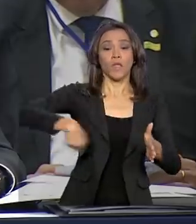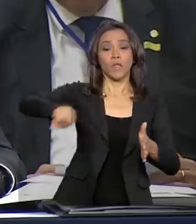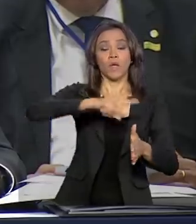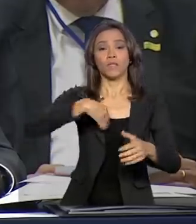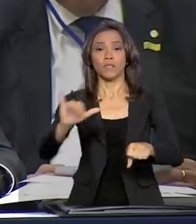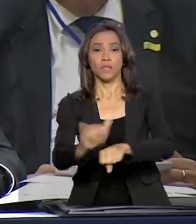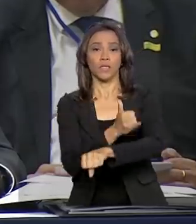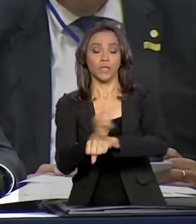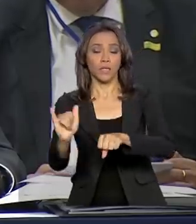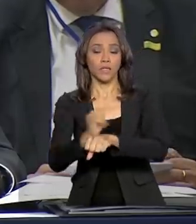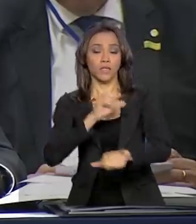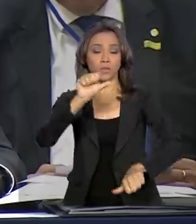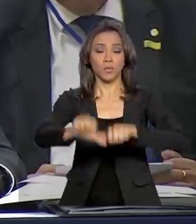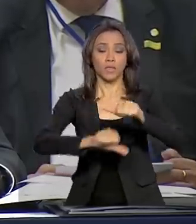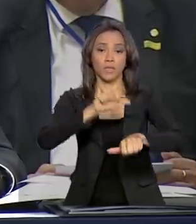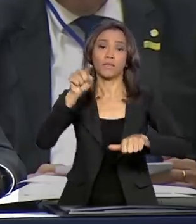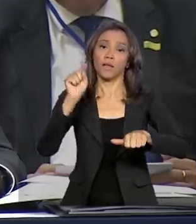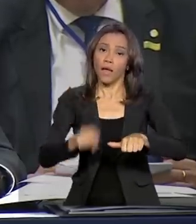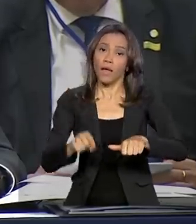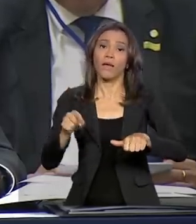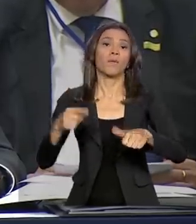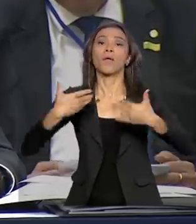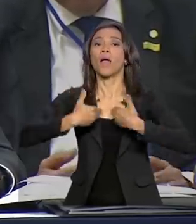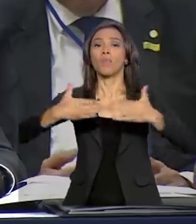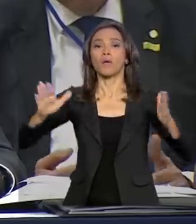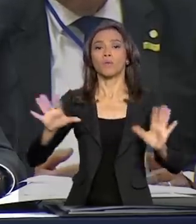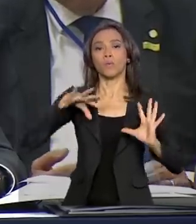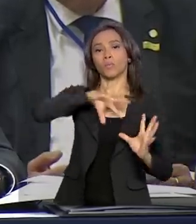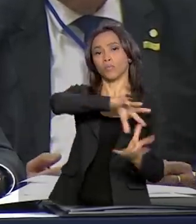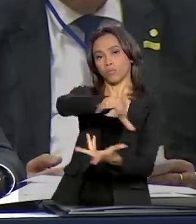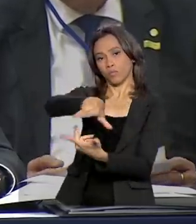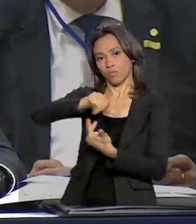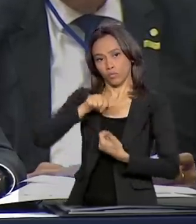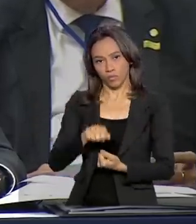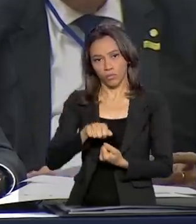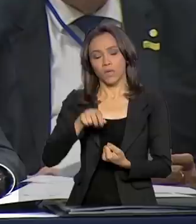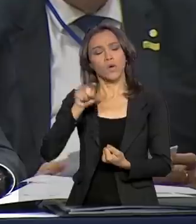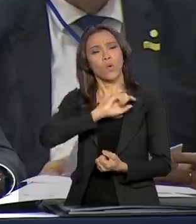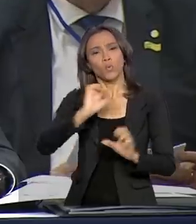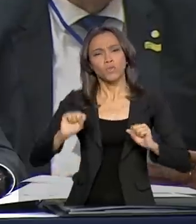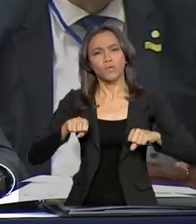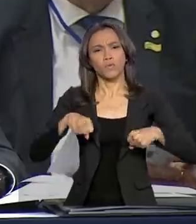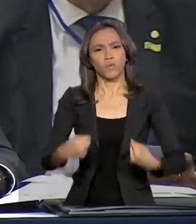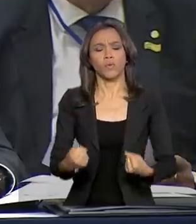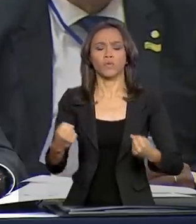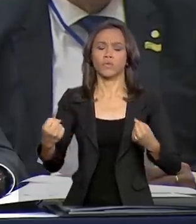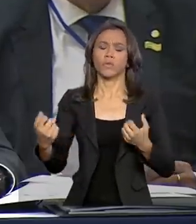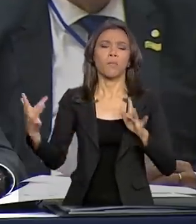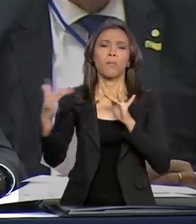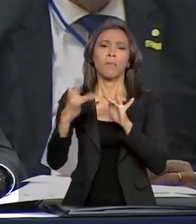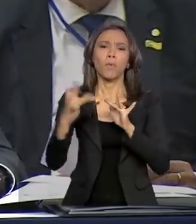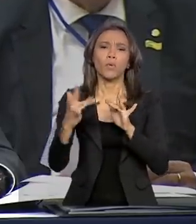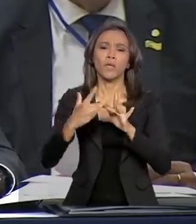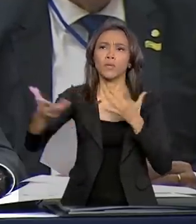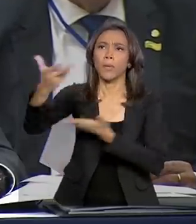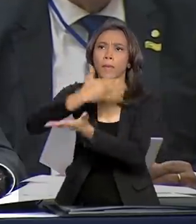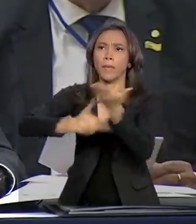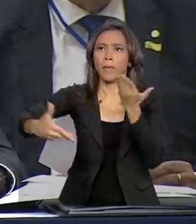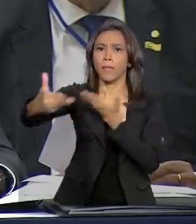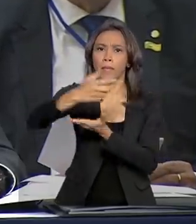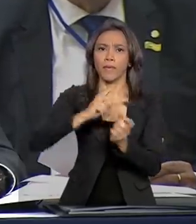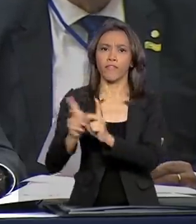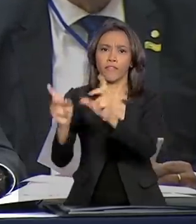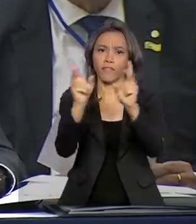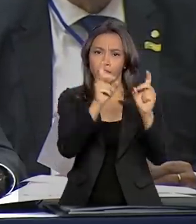abertura do Brasil ao mundo. no esforço para aumentar a nossa integração aos fluxos globais de comércio e investimentos,